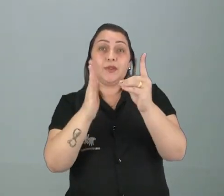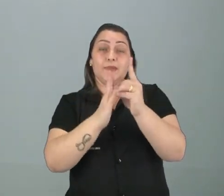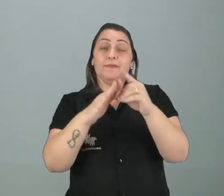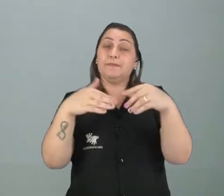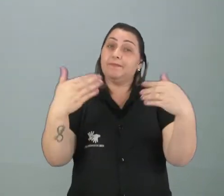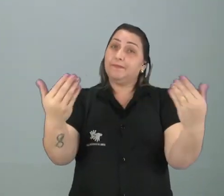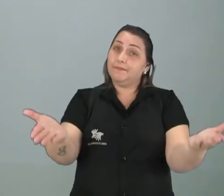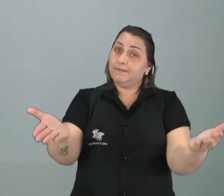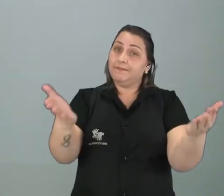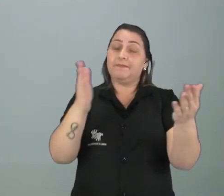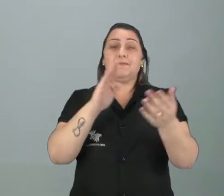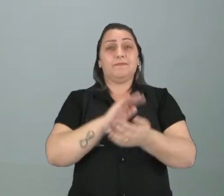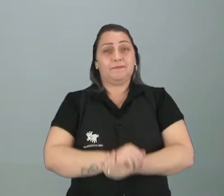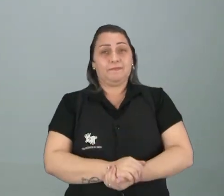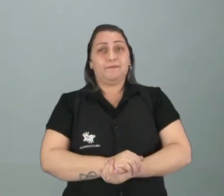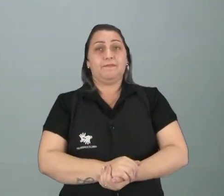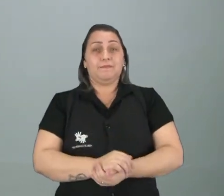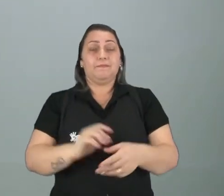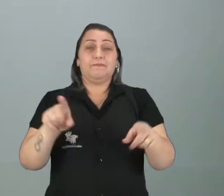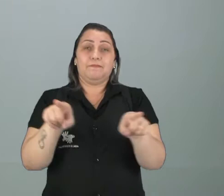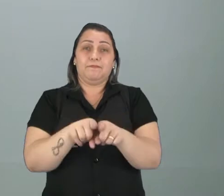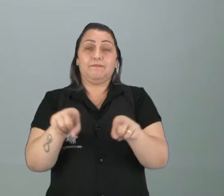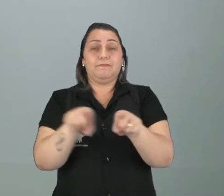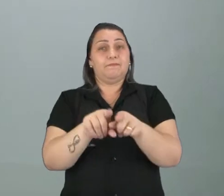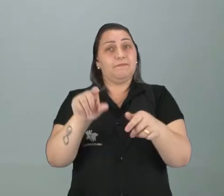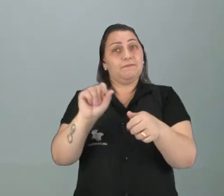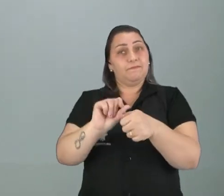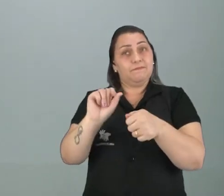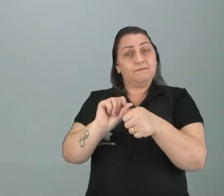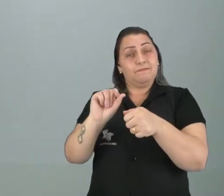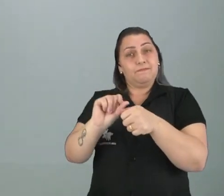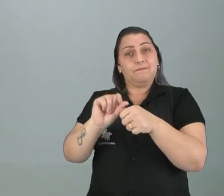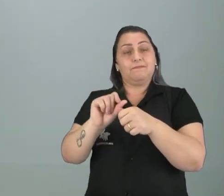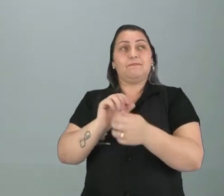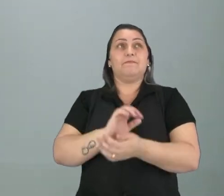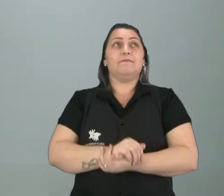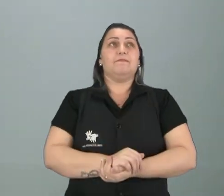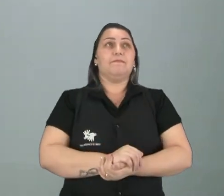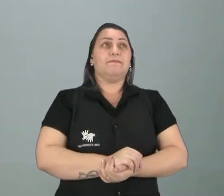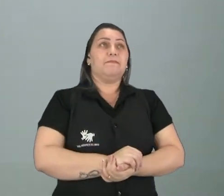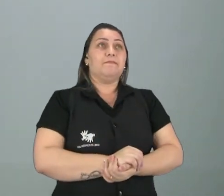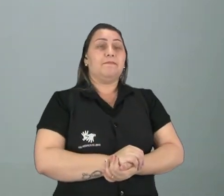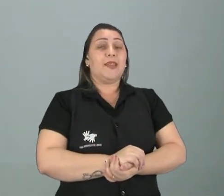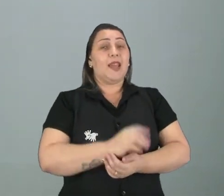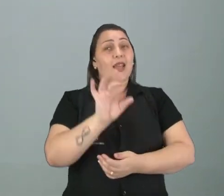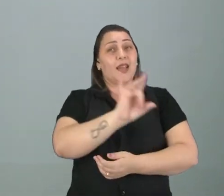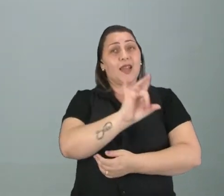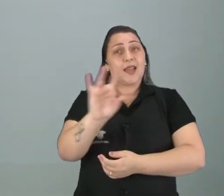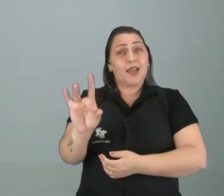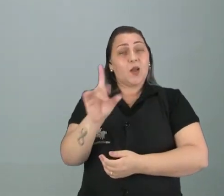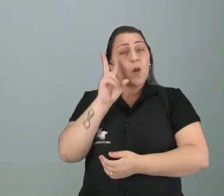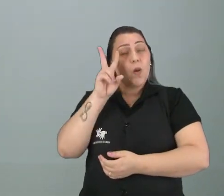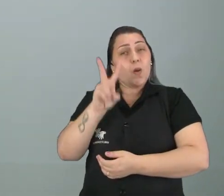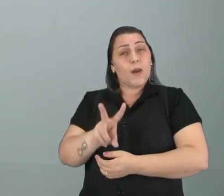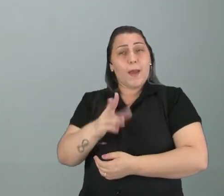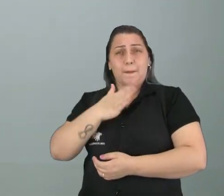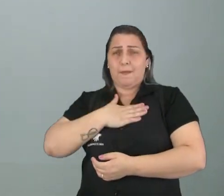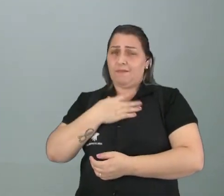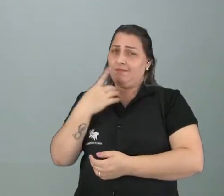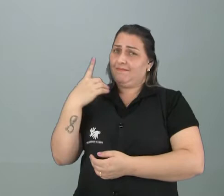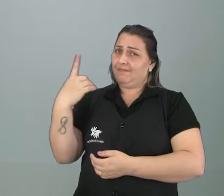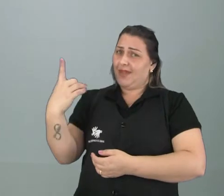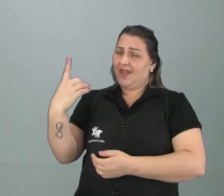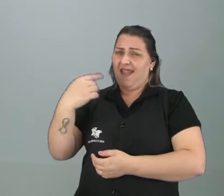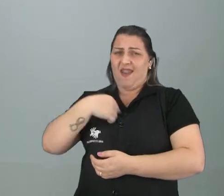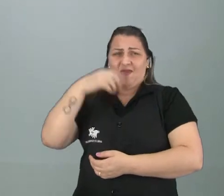indígenas, né? Eles também fazem esse tipo de coisa. Eles, cada... Às vezes, você olha assim e fala, meu Deus,